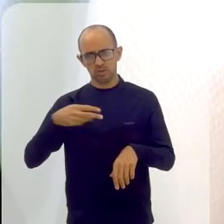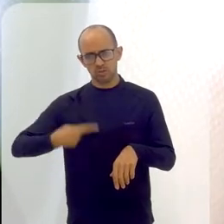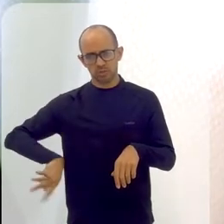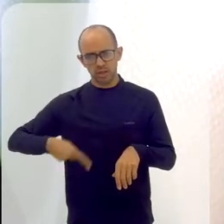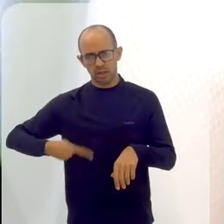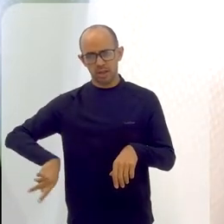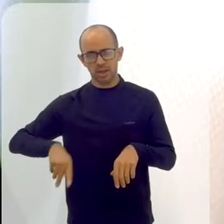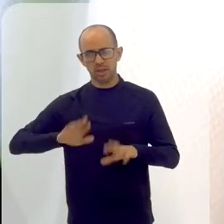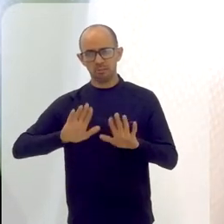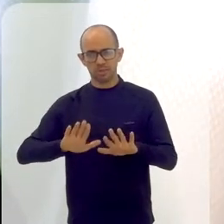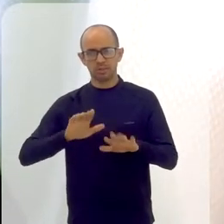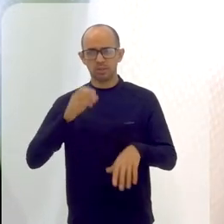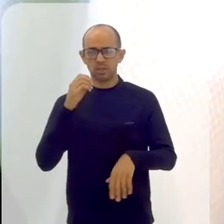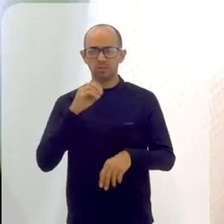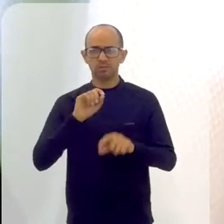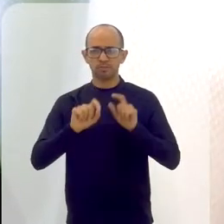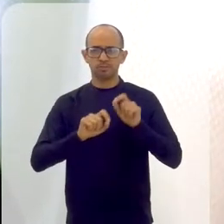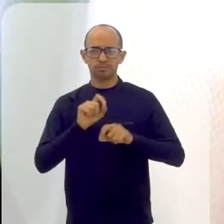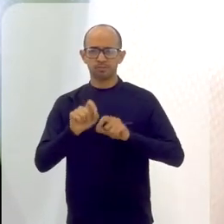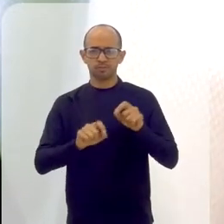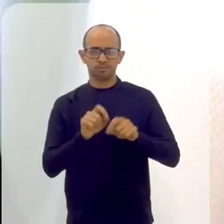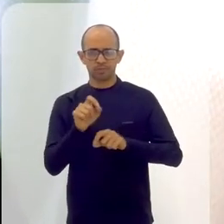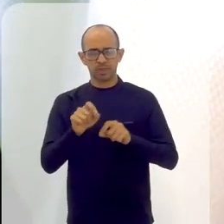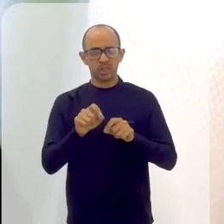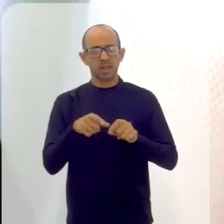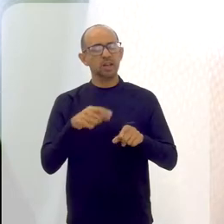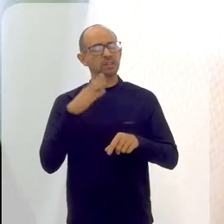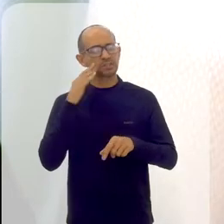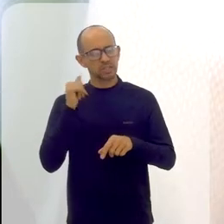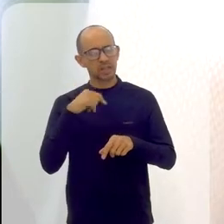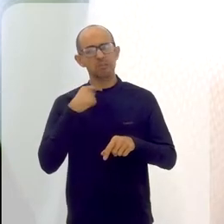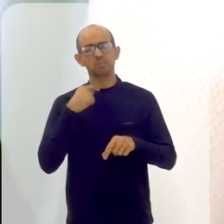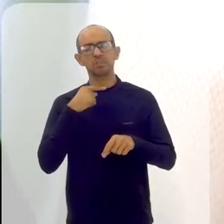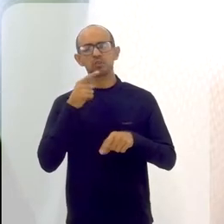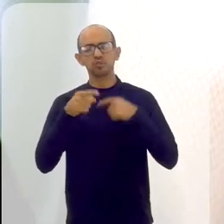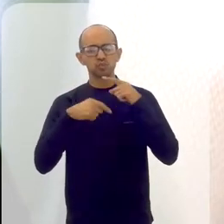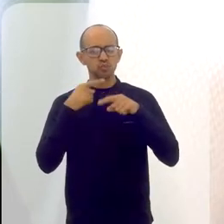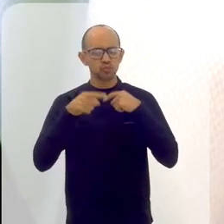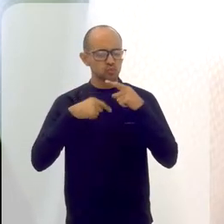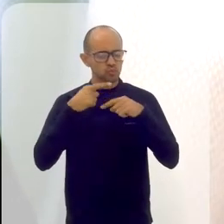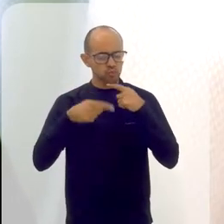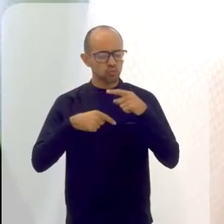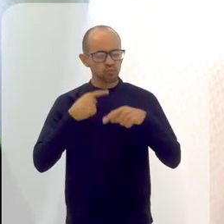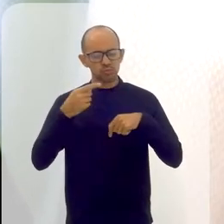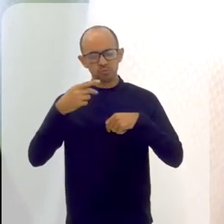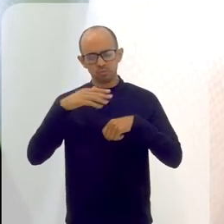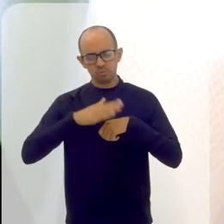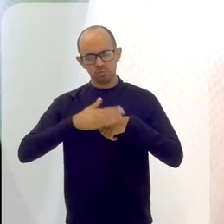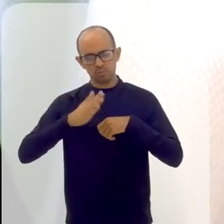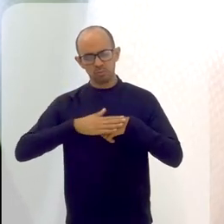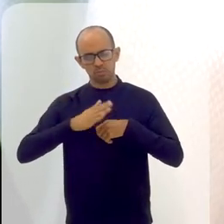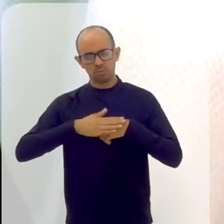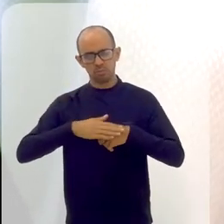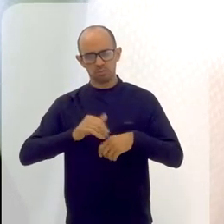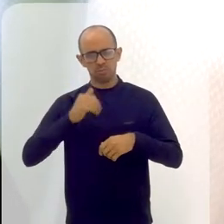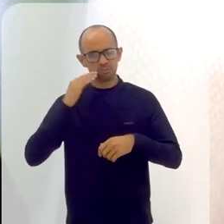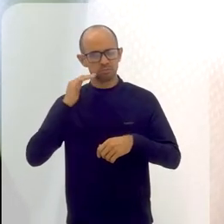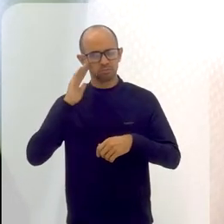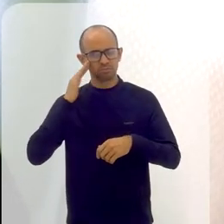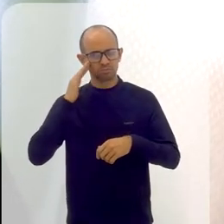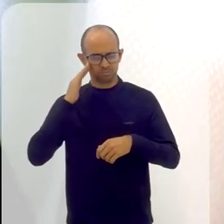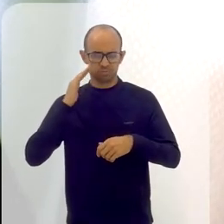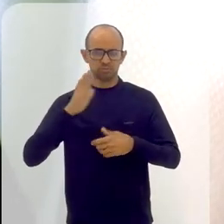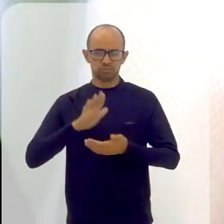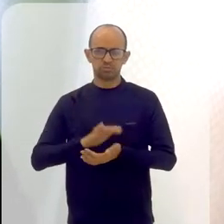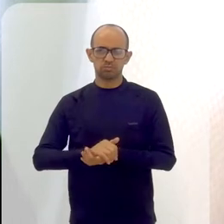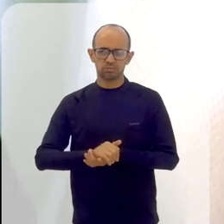mas ela não só escuta sem nenhum tipo de questionamento sobre o que ela está fazendo, sobre a prática dela ou a fé que ela acredita